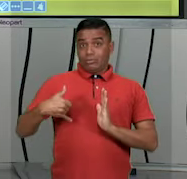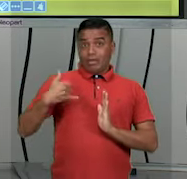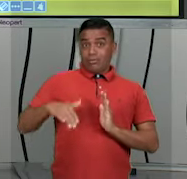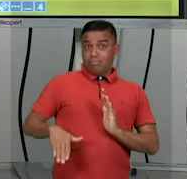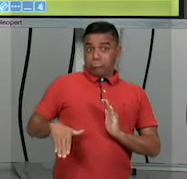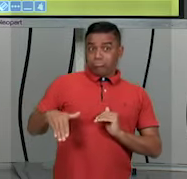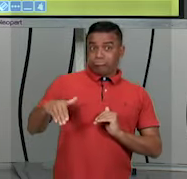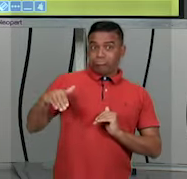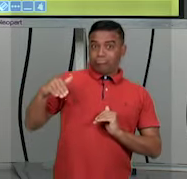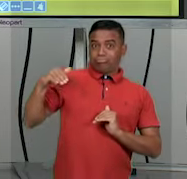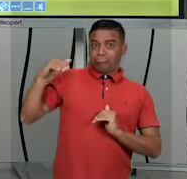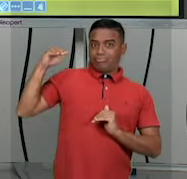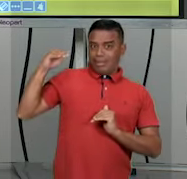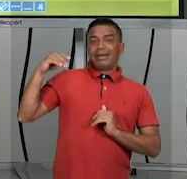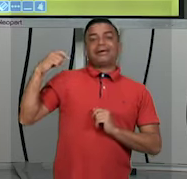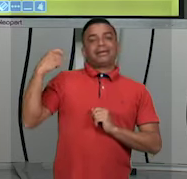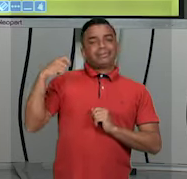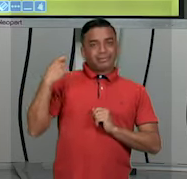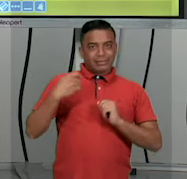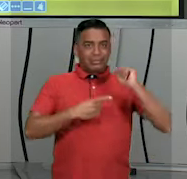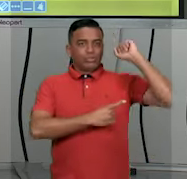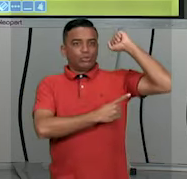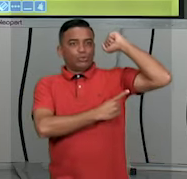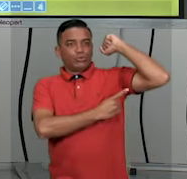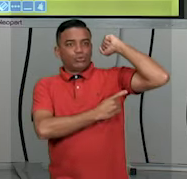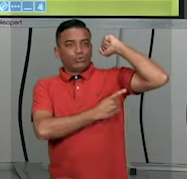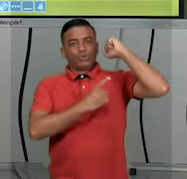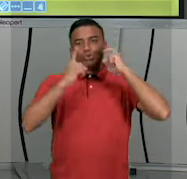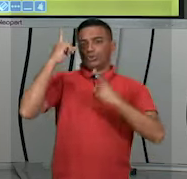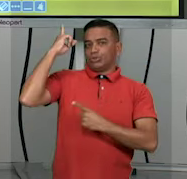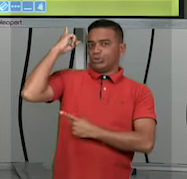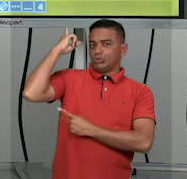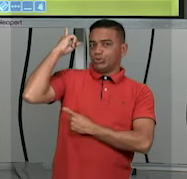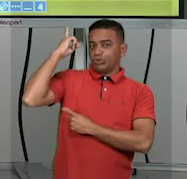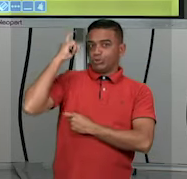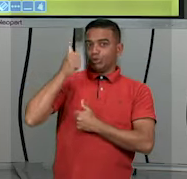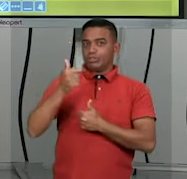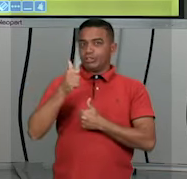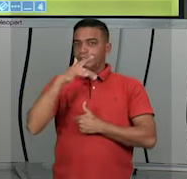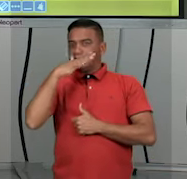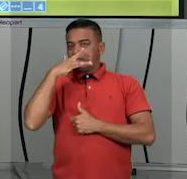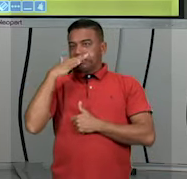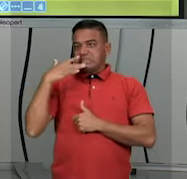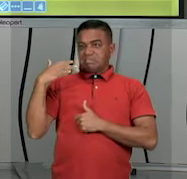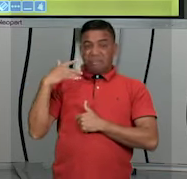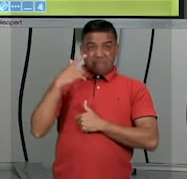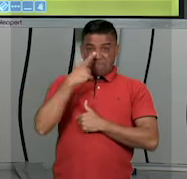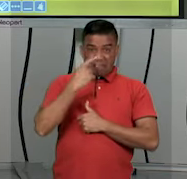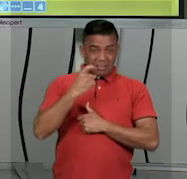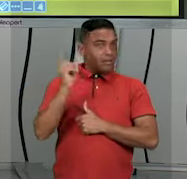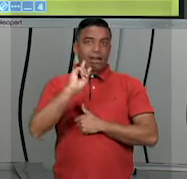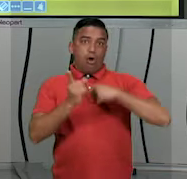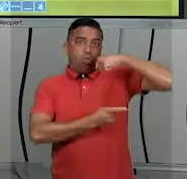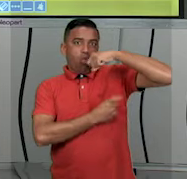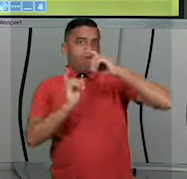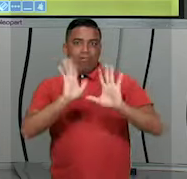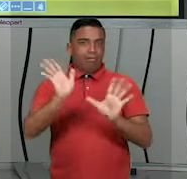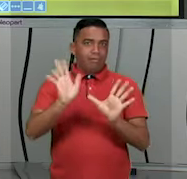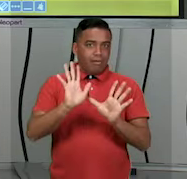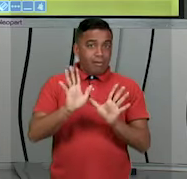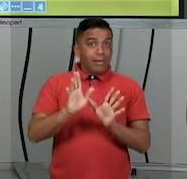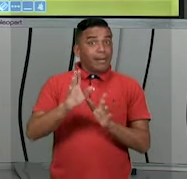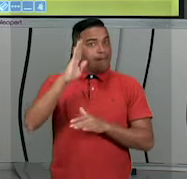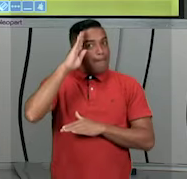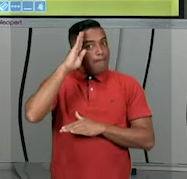O desodorante resolve a sua vida? Opa, está com um cheiro ruim aqui, desodorante. Não é assim que funciona.